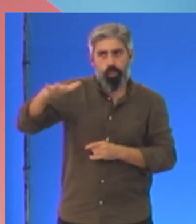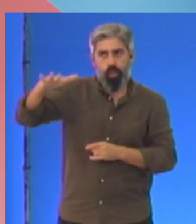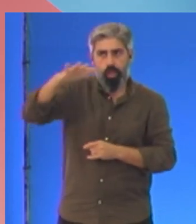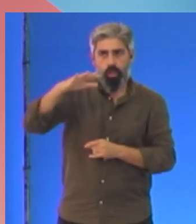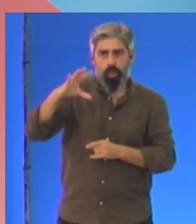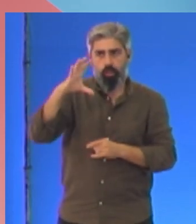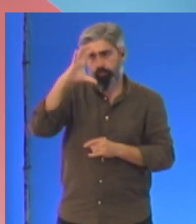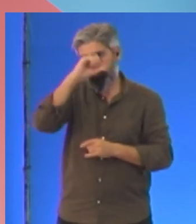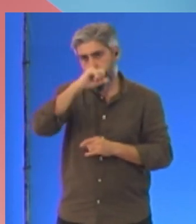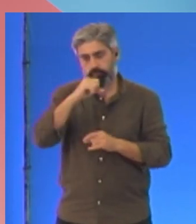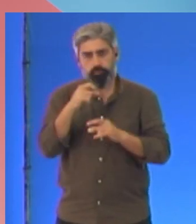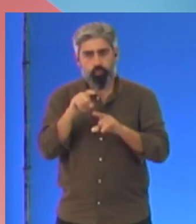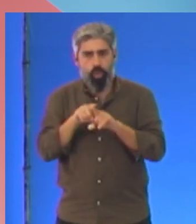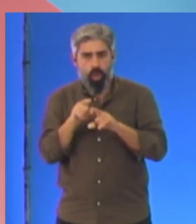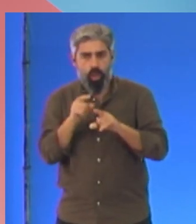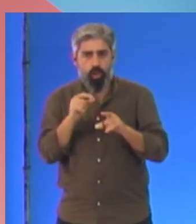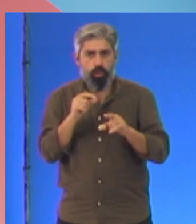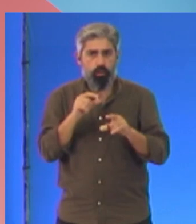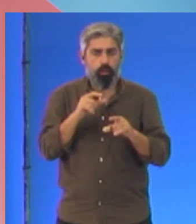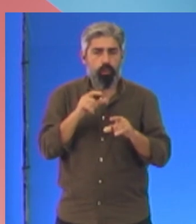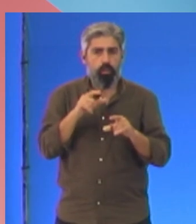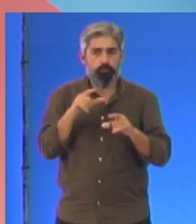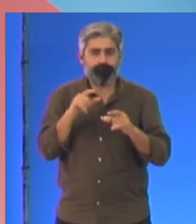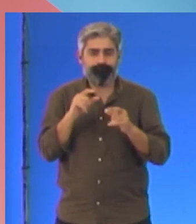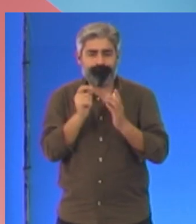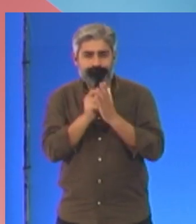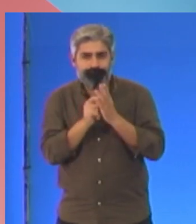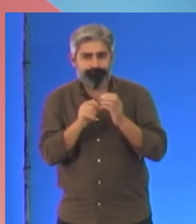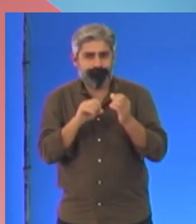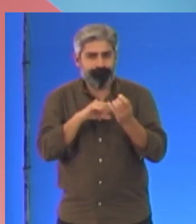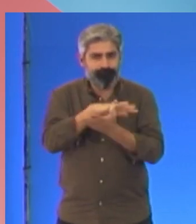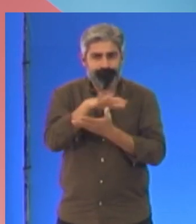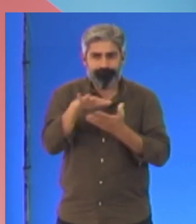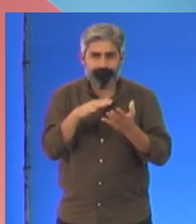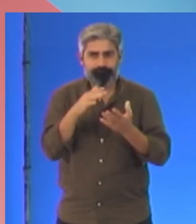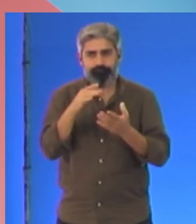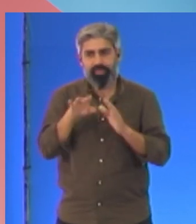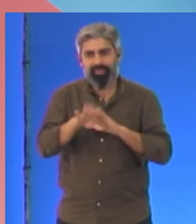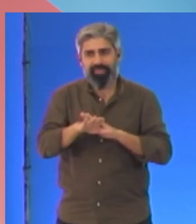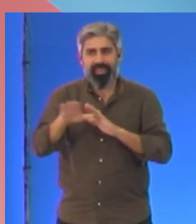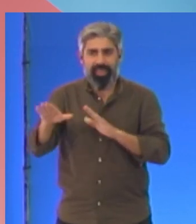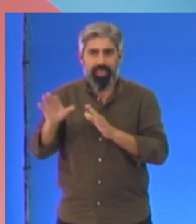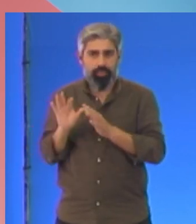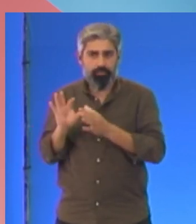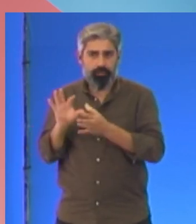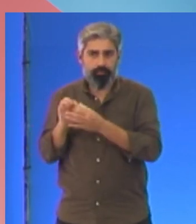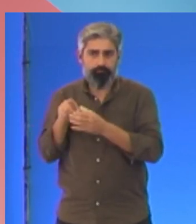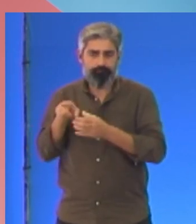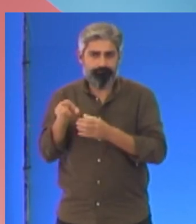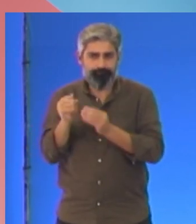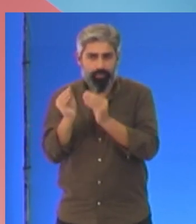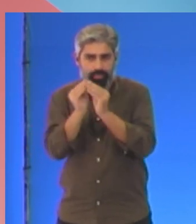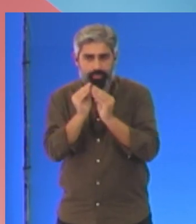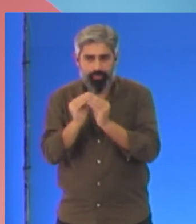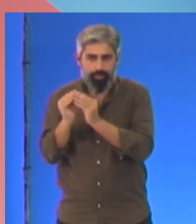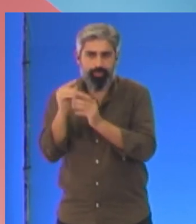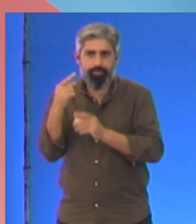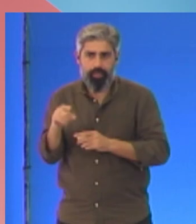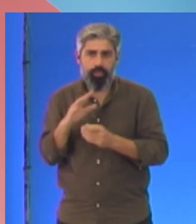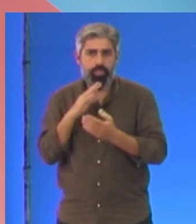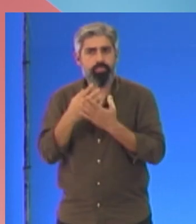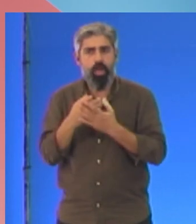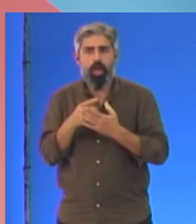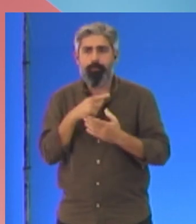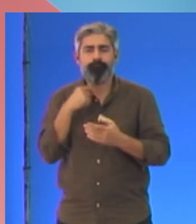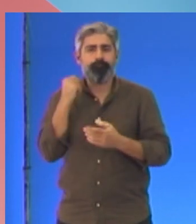pilhagem, engendra a necropolítica, a política da extrema-direita. É essa a política que manda morrer.